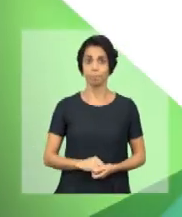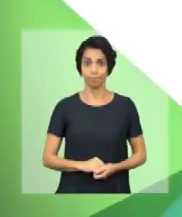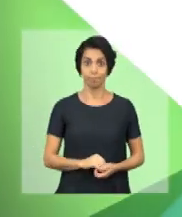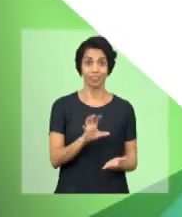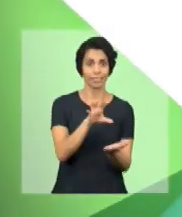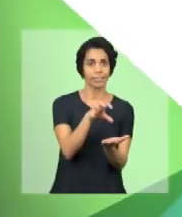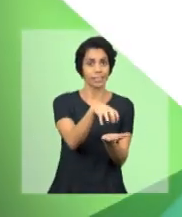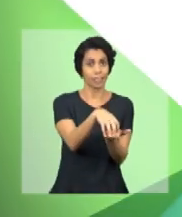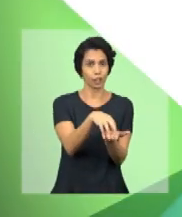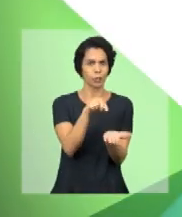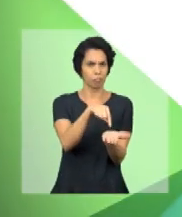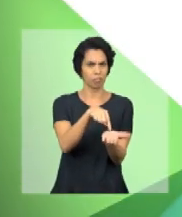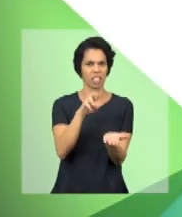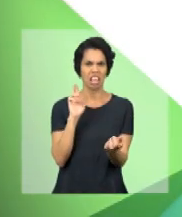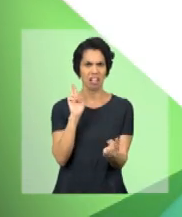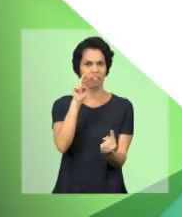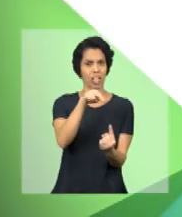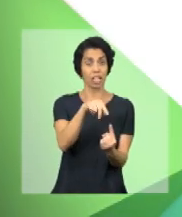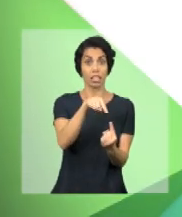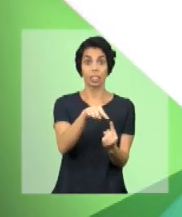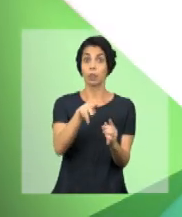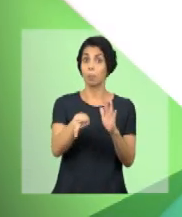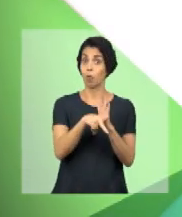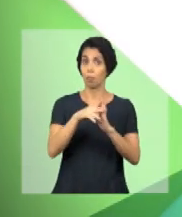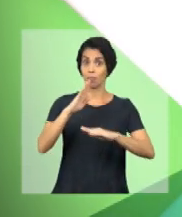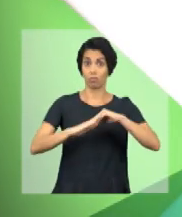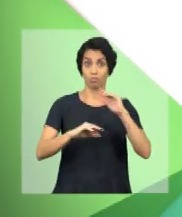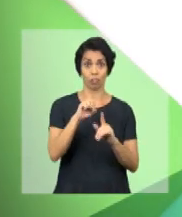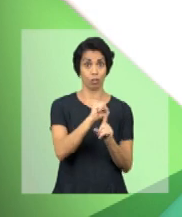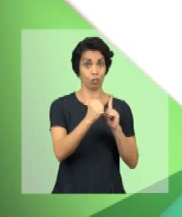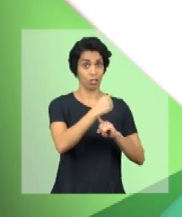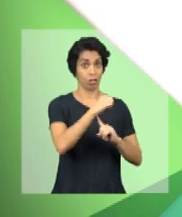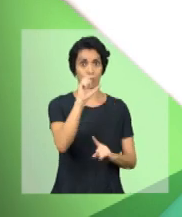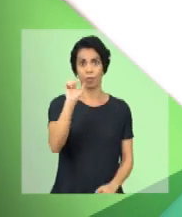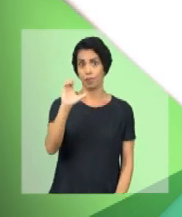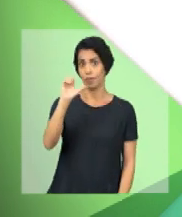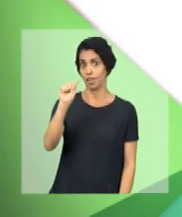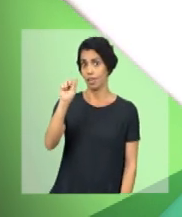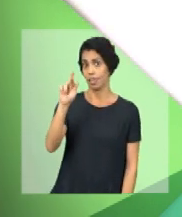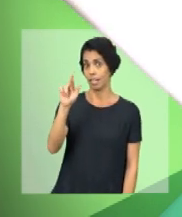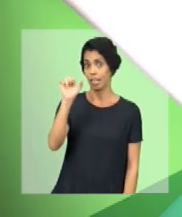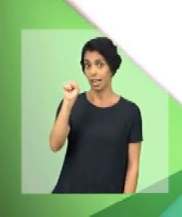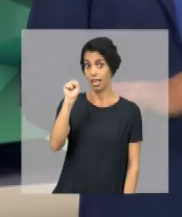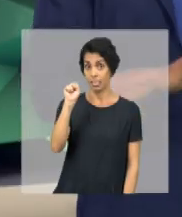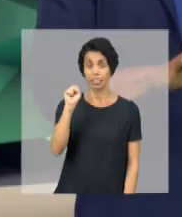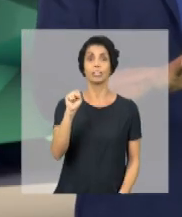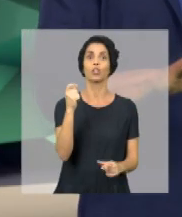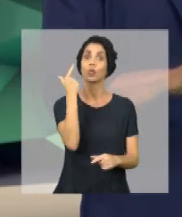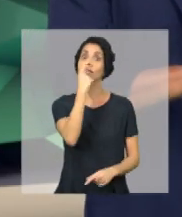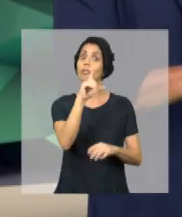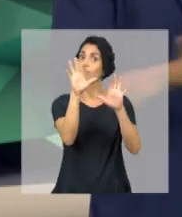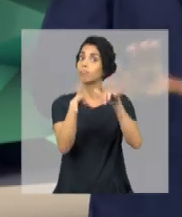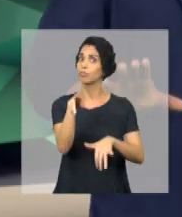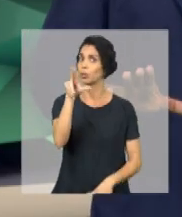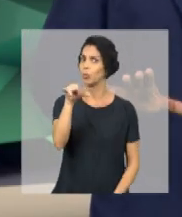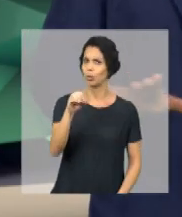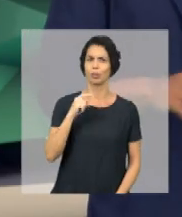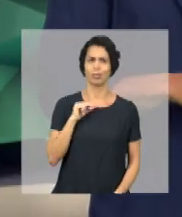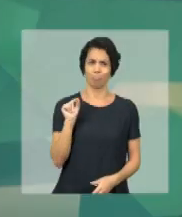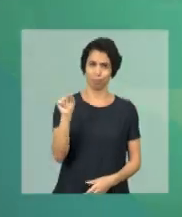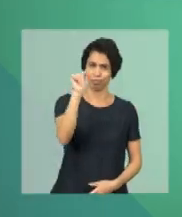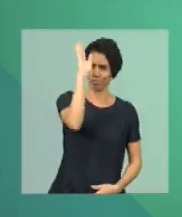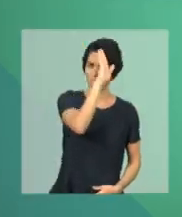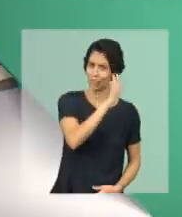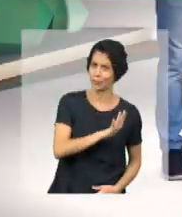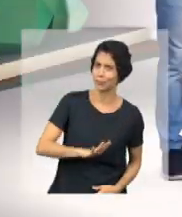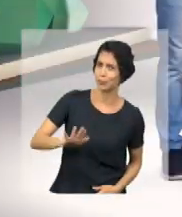o Centro de Referência da Assistência Social, o CRAS, que o cidadão pode se inscrever no cadastro único. E tem CRAS em todos os municípios